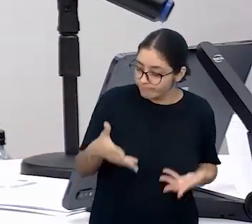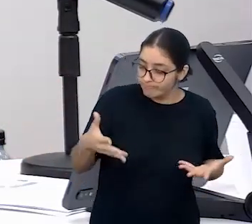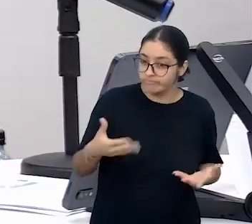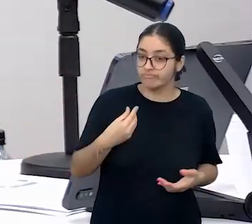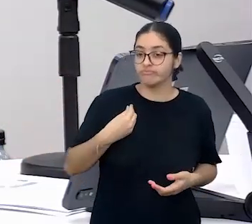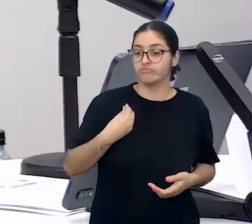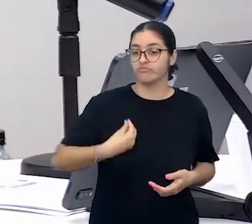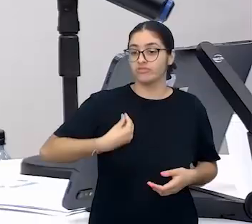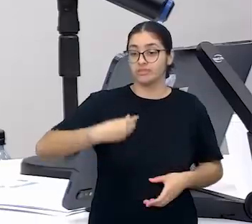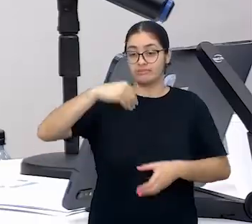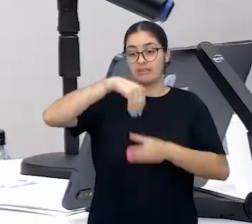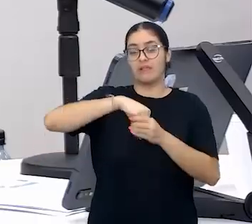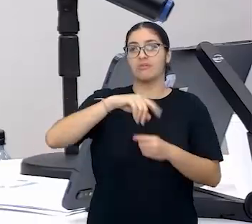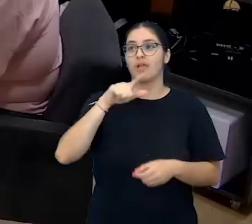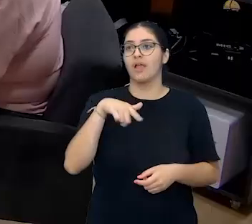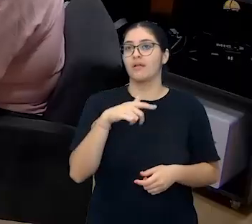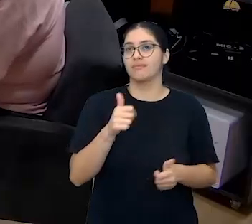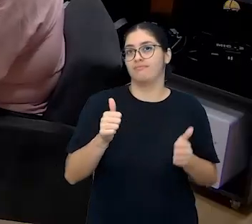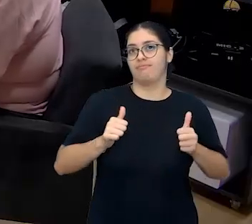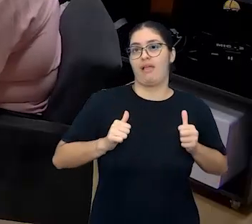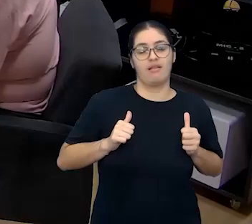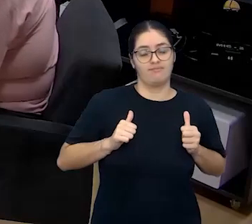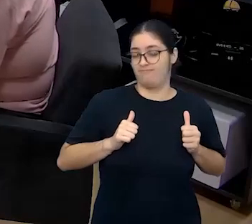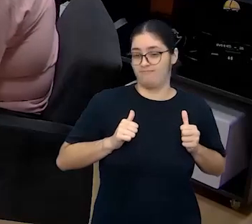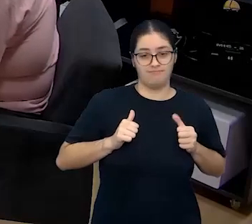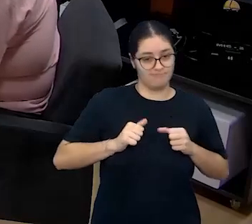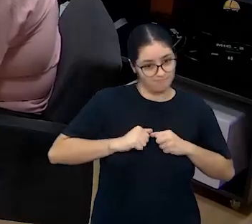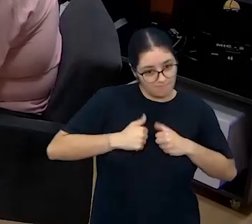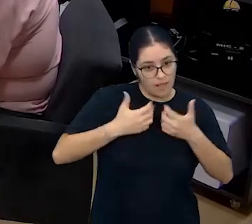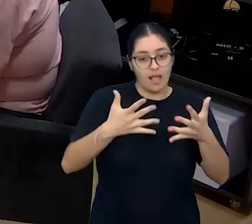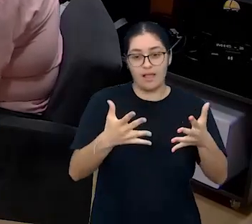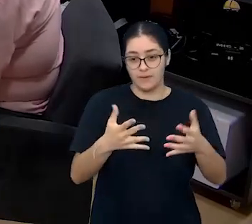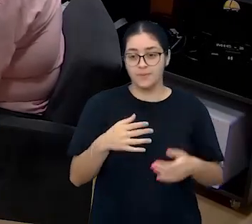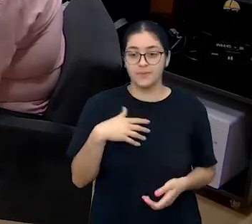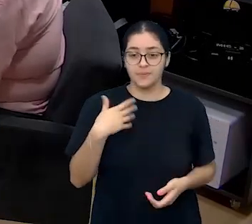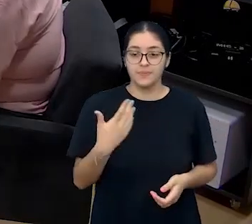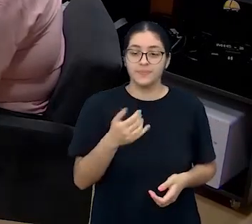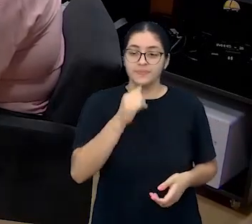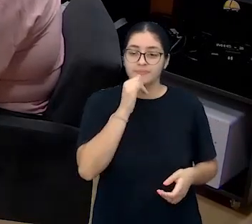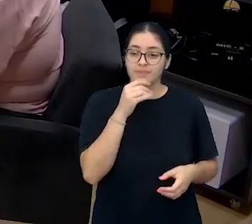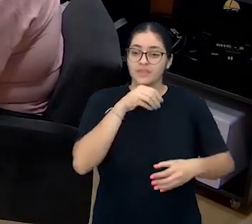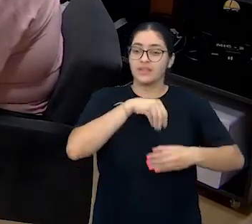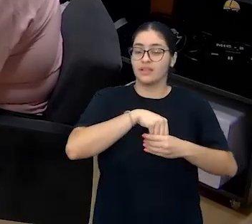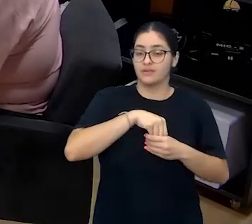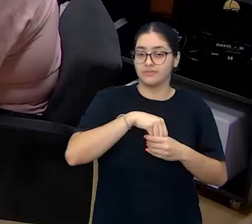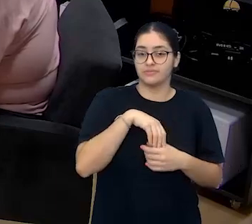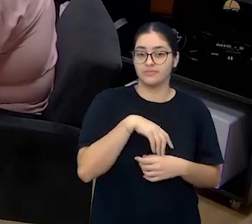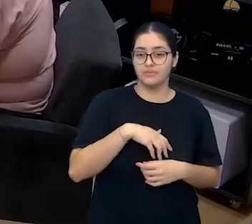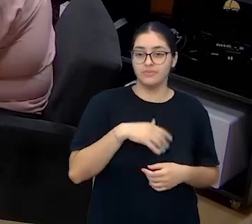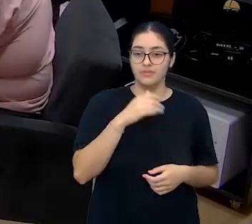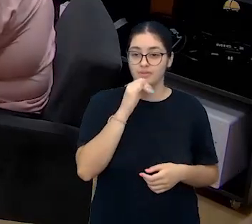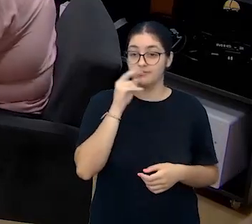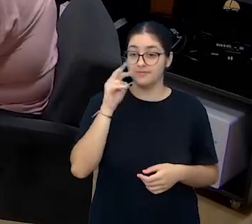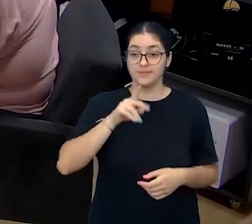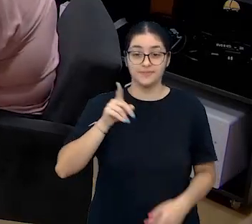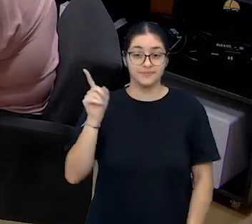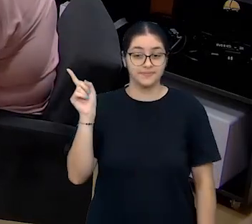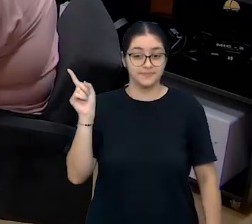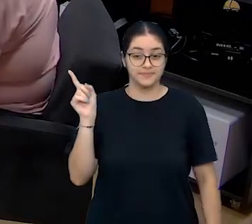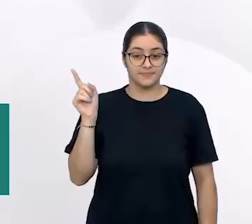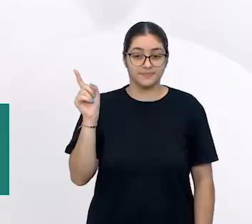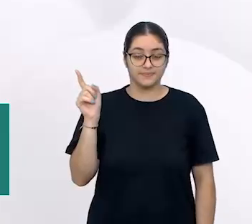processo. Que fica bem claro para a gente aqui no ciclo exposto no slide, né? Então, volta para a gente, por favor,